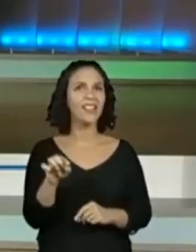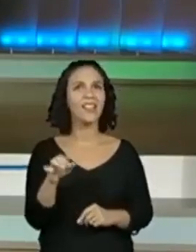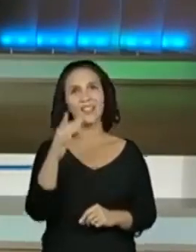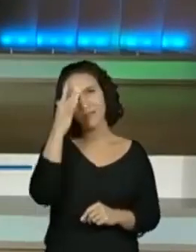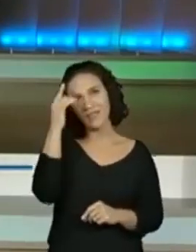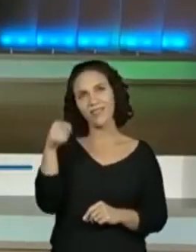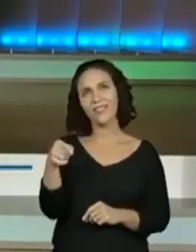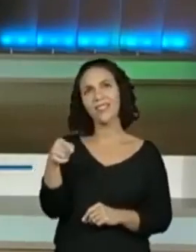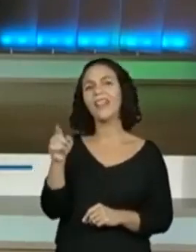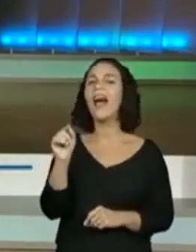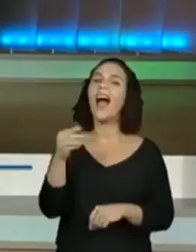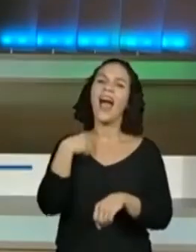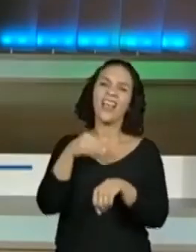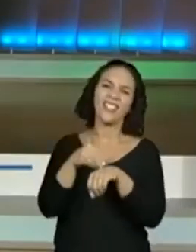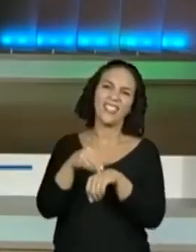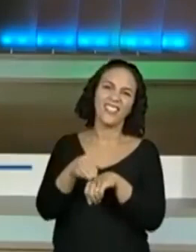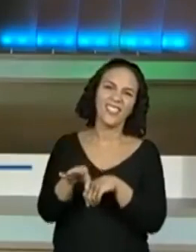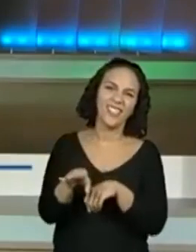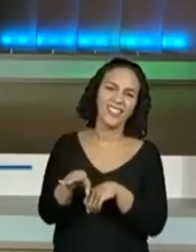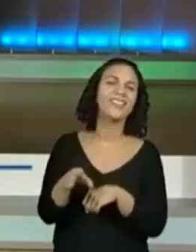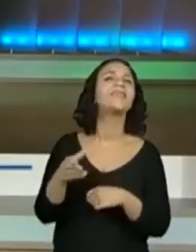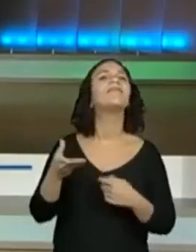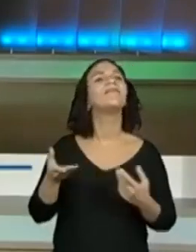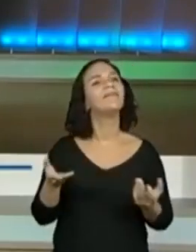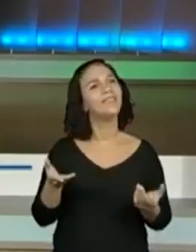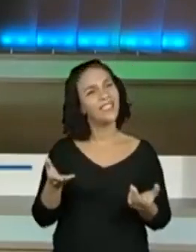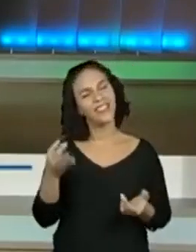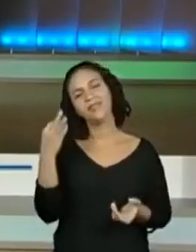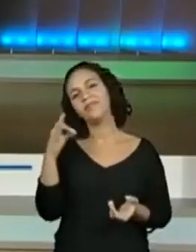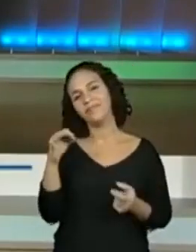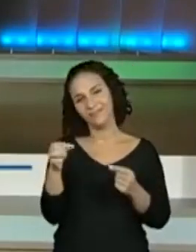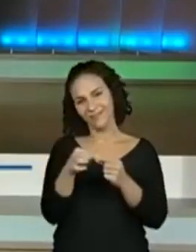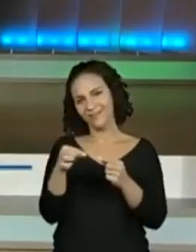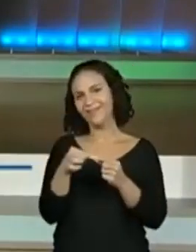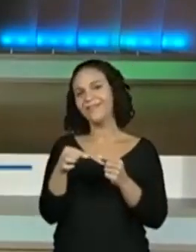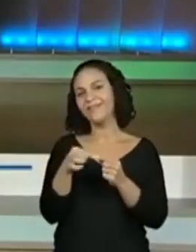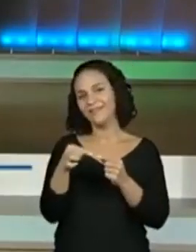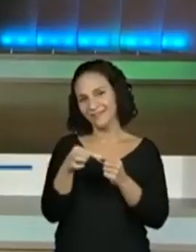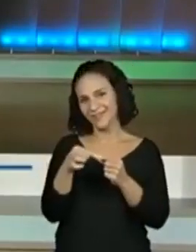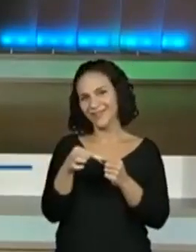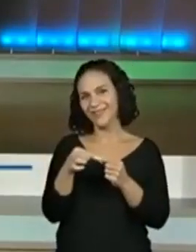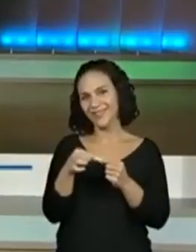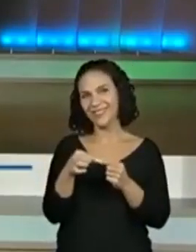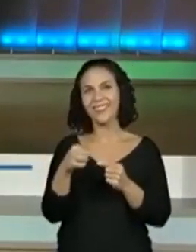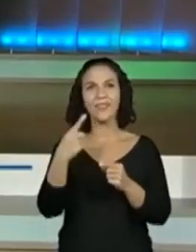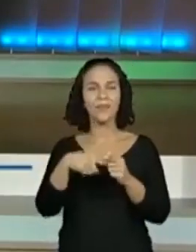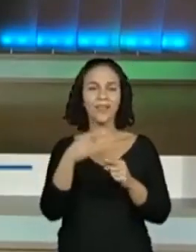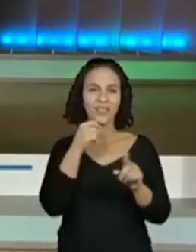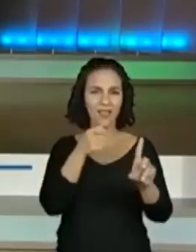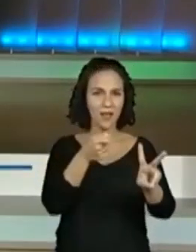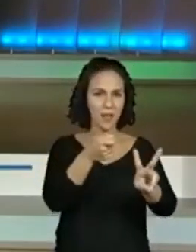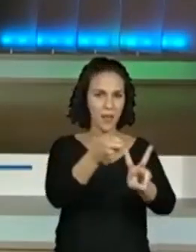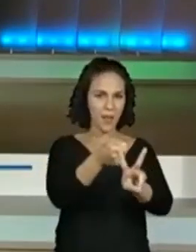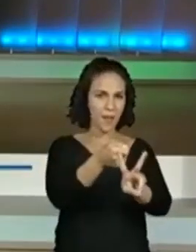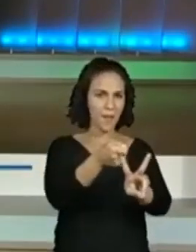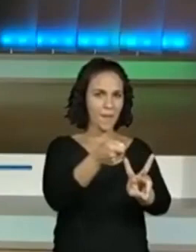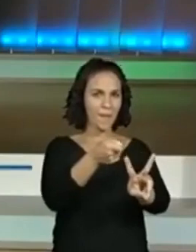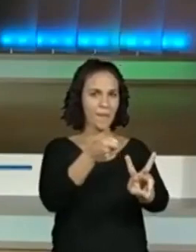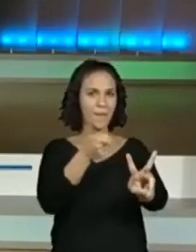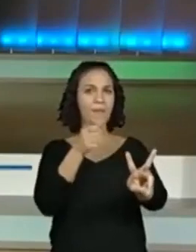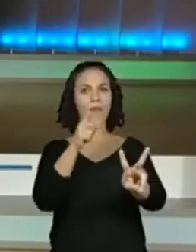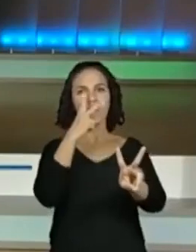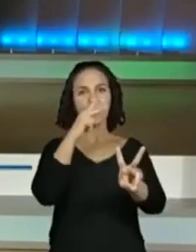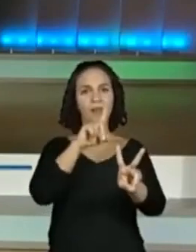pessoal já falou que foi uma dica. Foi mesmo, dá certinho. Né? A questão do... Quando a gente puxa o elástico do estilingue,